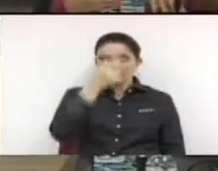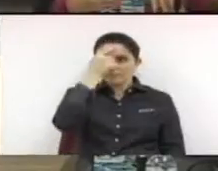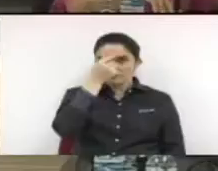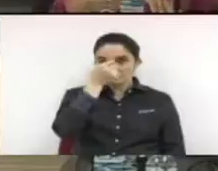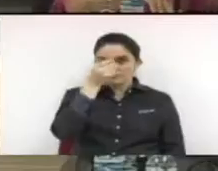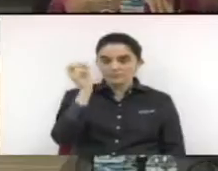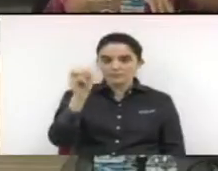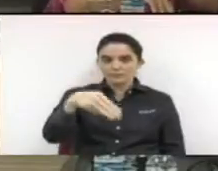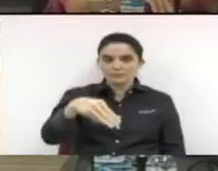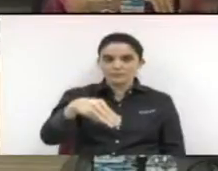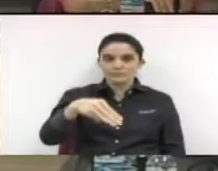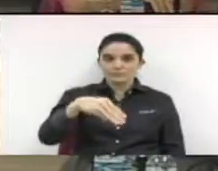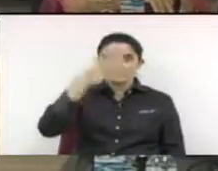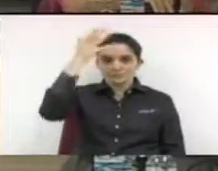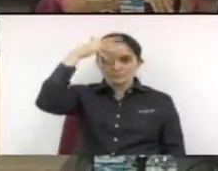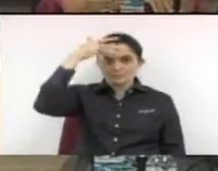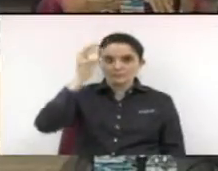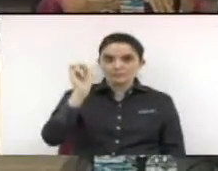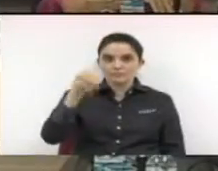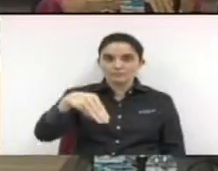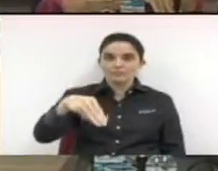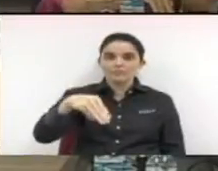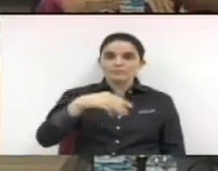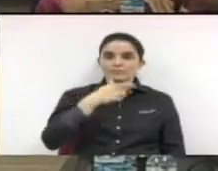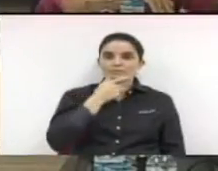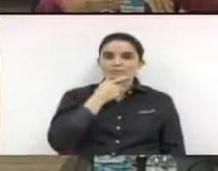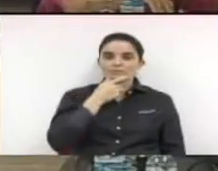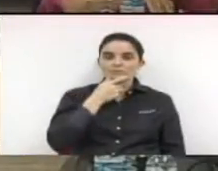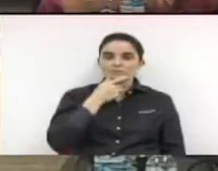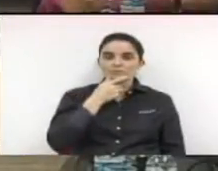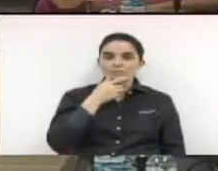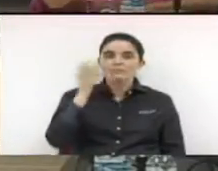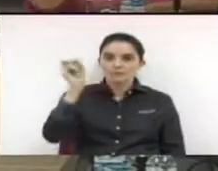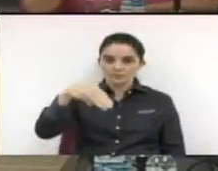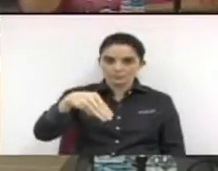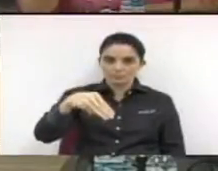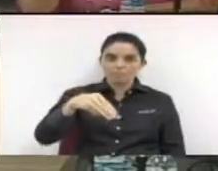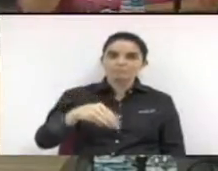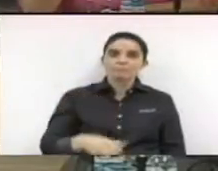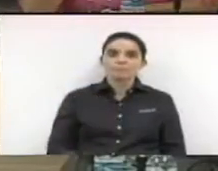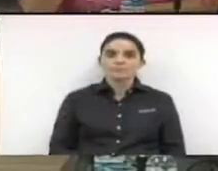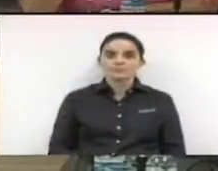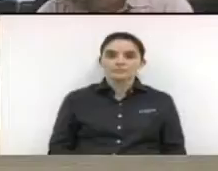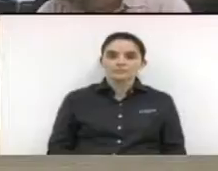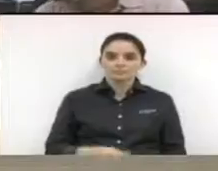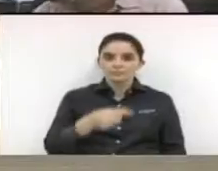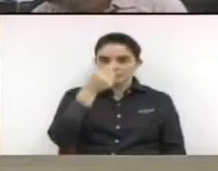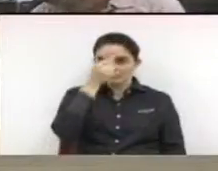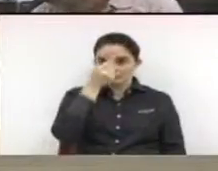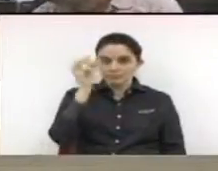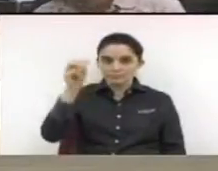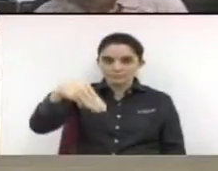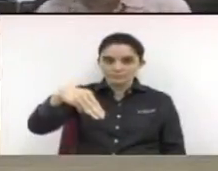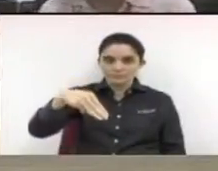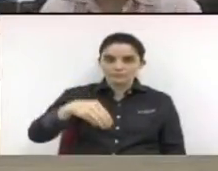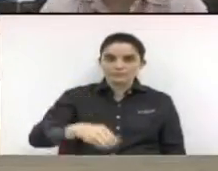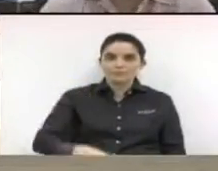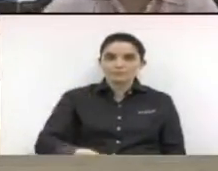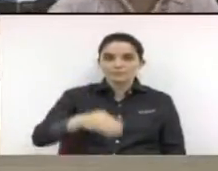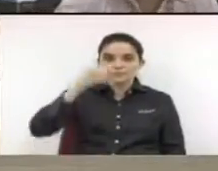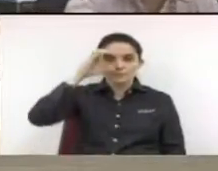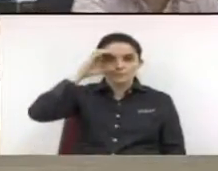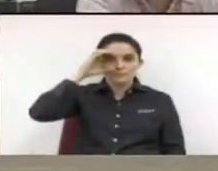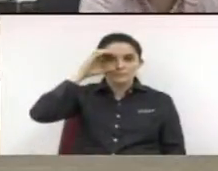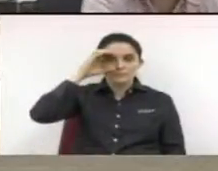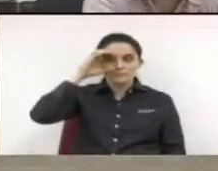Soares Antunes? Sim. Érica Tanque? Sim, Excelência. Érica Monteiro? Sim. Jorge de Freitas? Sim. José Couto de